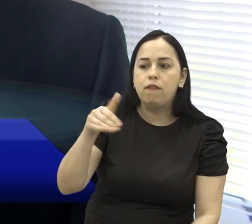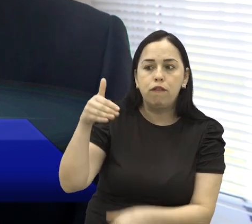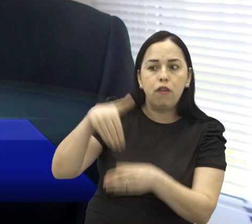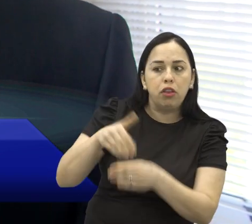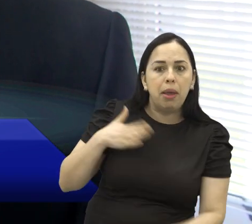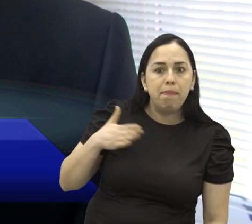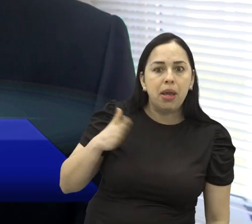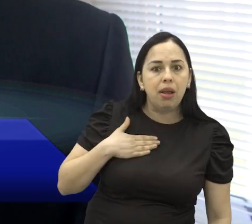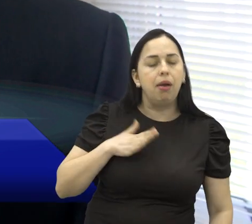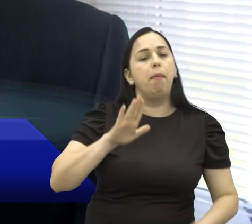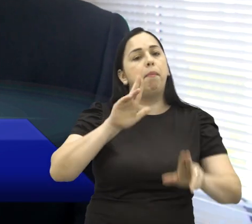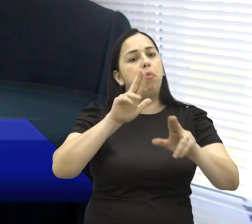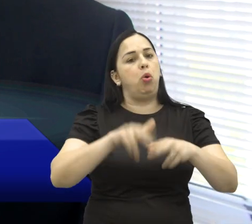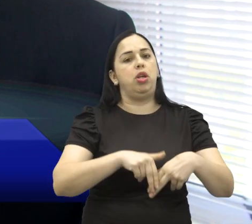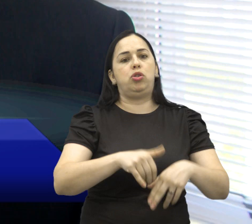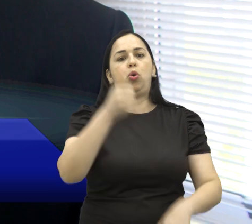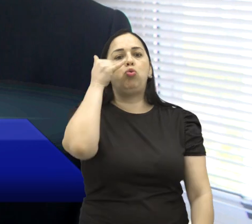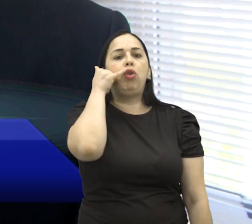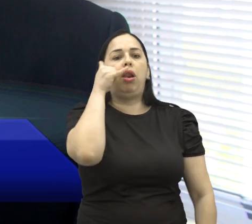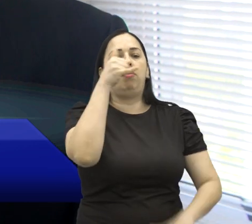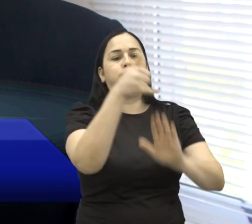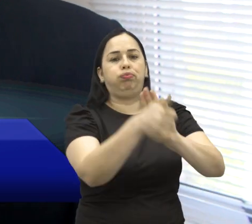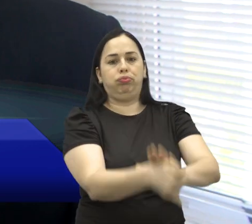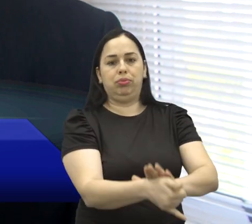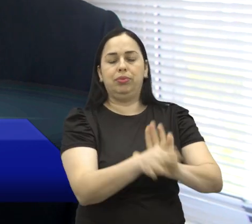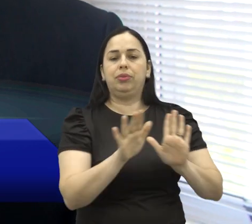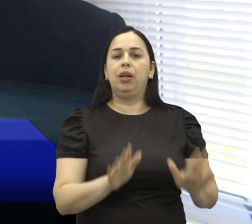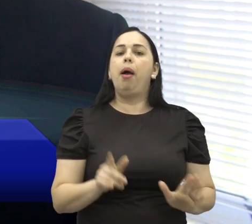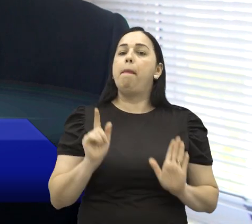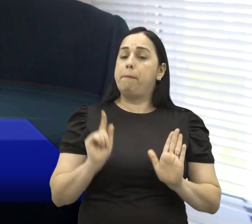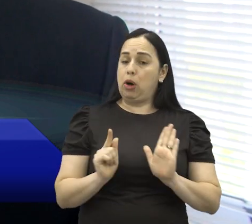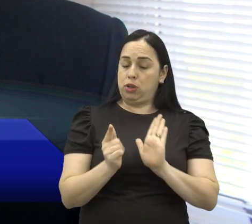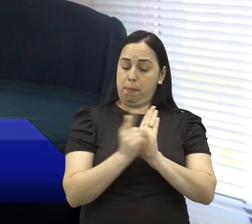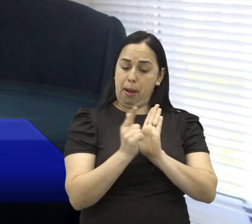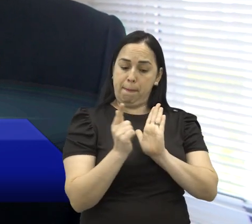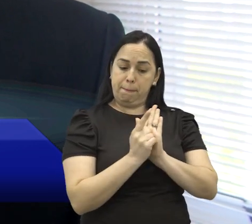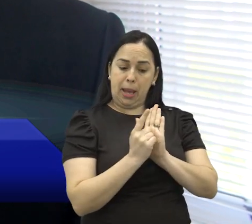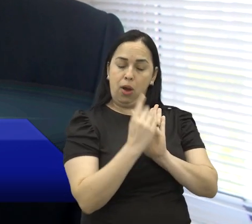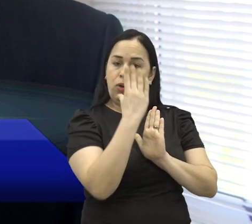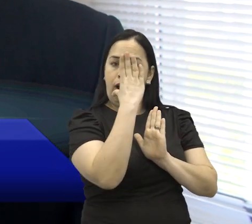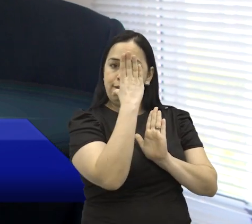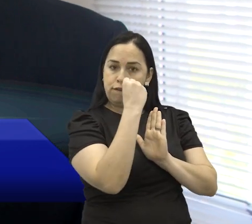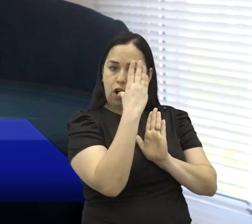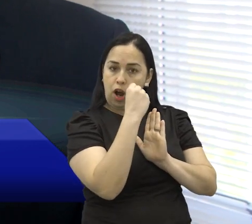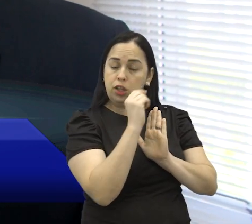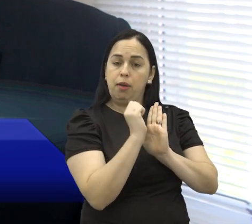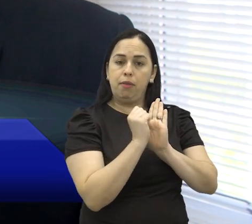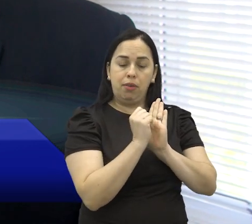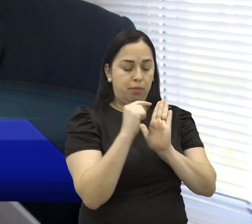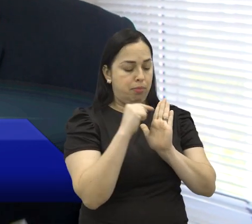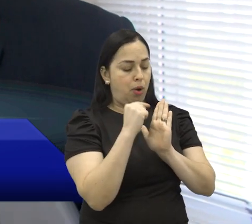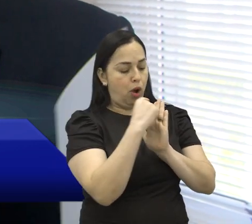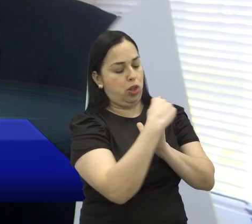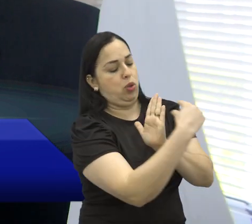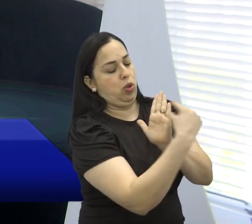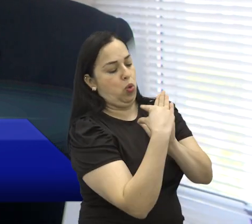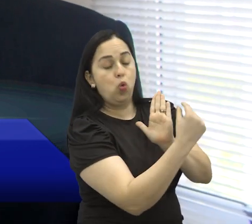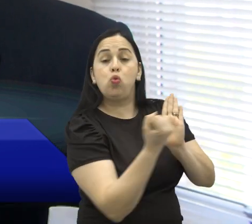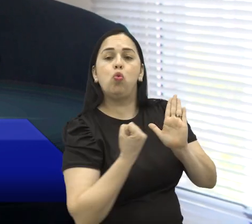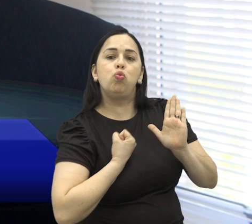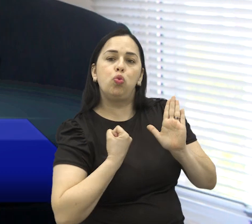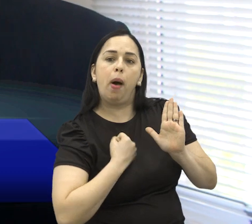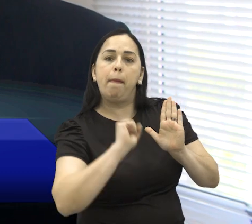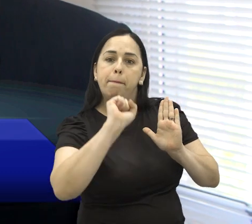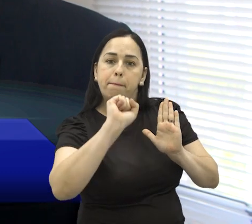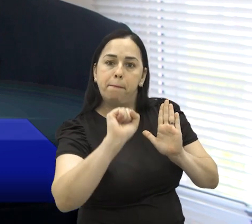voto. Então, não pode entrar na urna com o celular. Pode levar a colinha do candidato, um folhetinho, pode levar até o